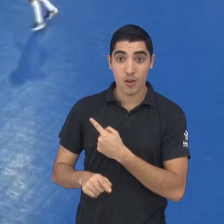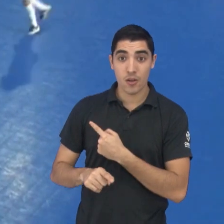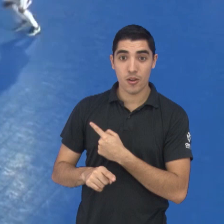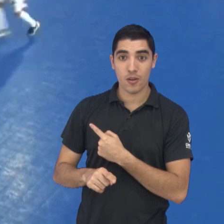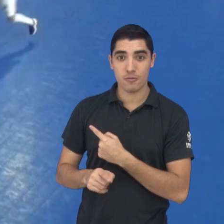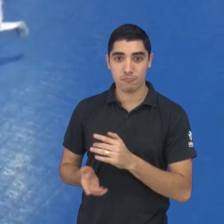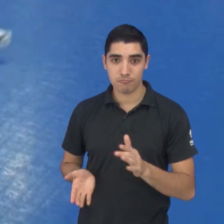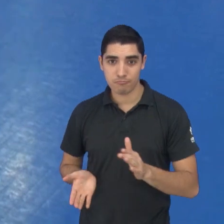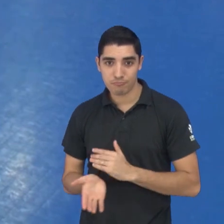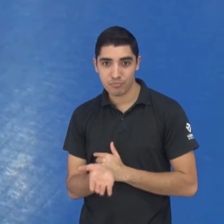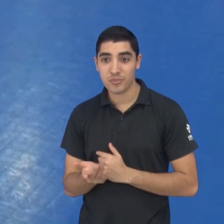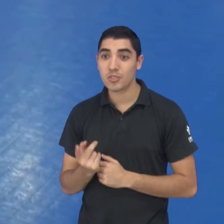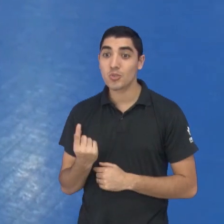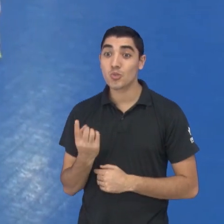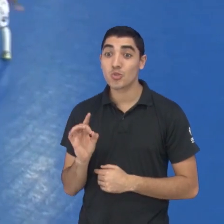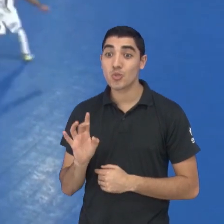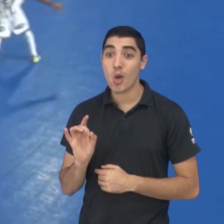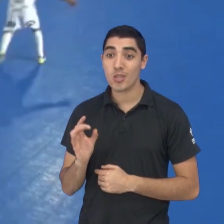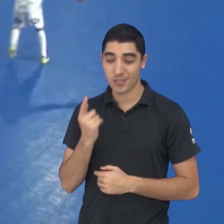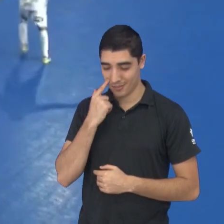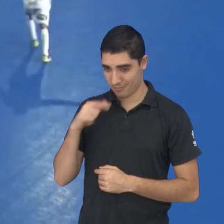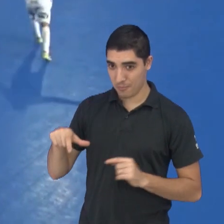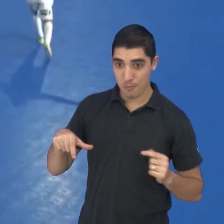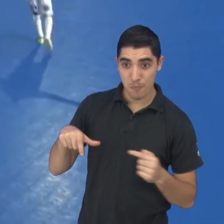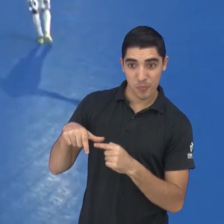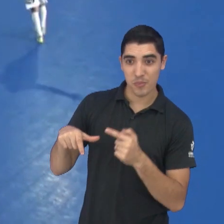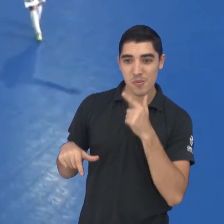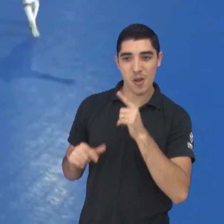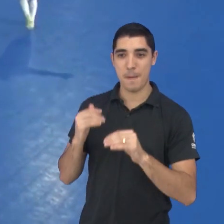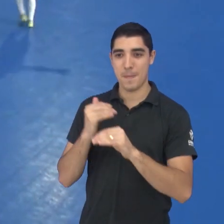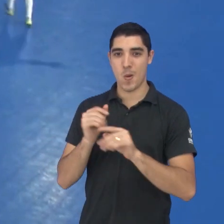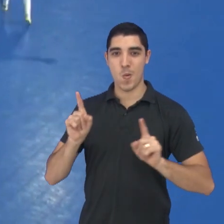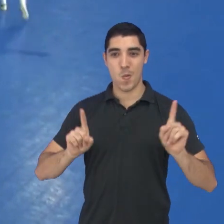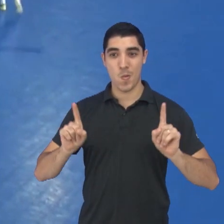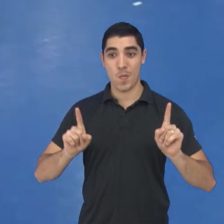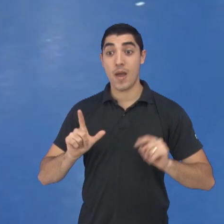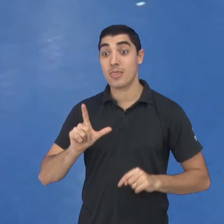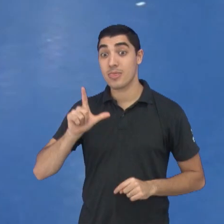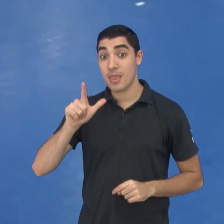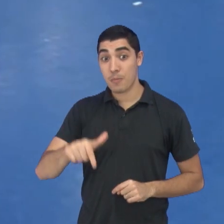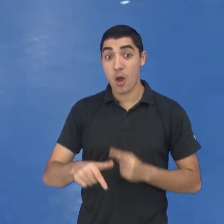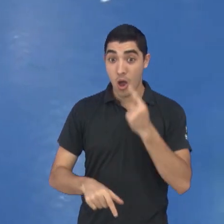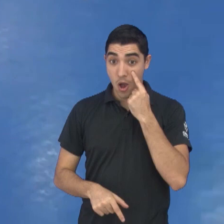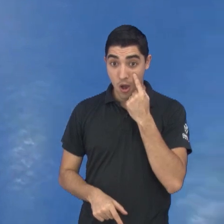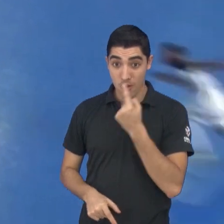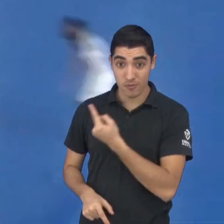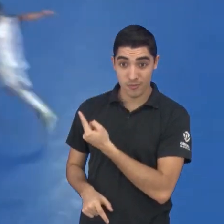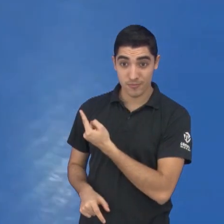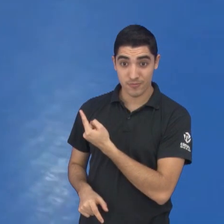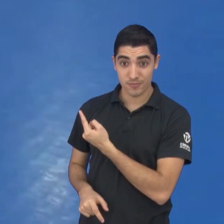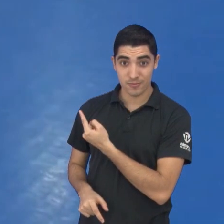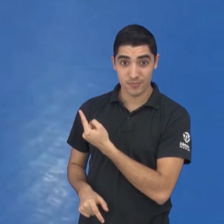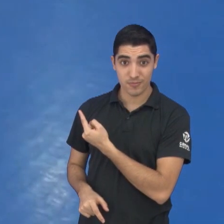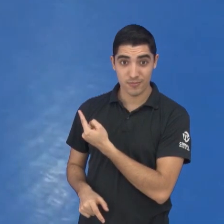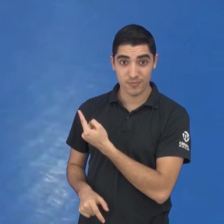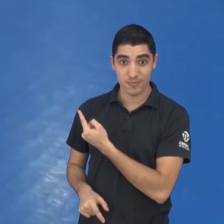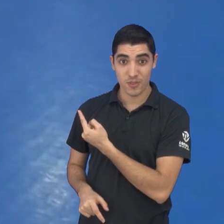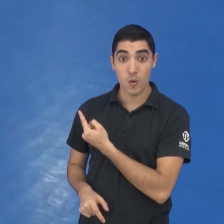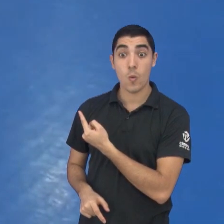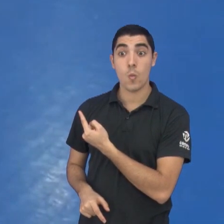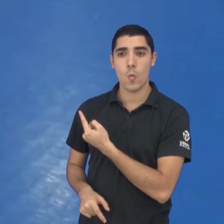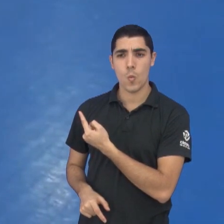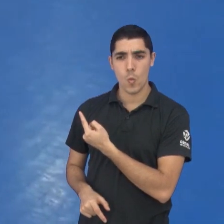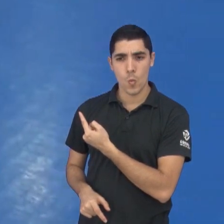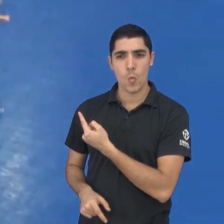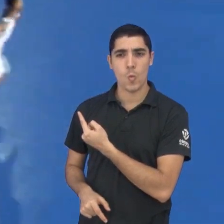livre de marcação, colocou lá dentro. Empatado o jogo 1x1. E olha só o gol agora, Brunão. Você que foi goleiro, ó. Olha só a batida.